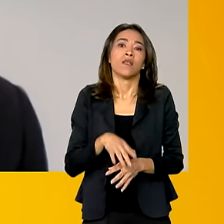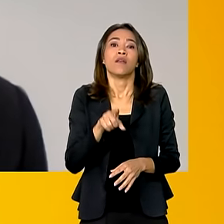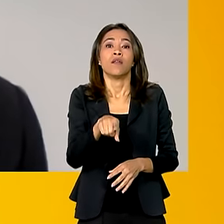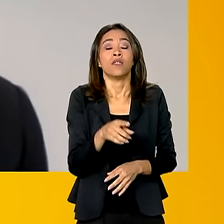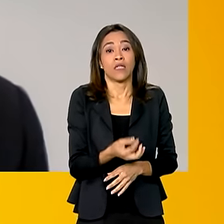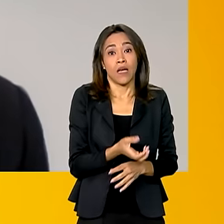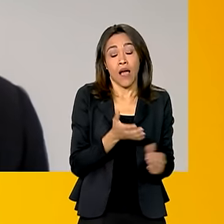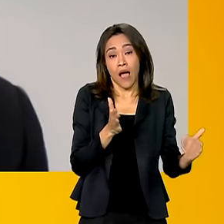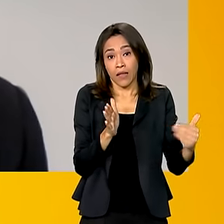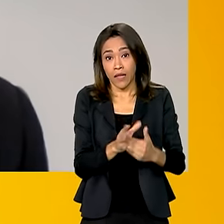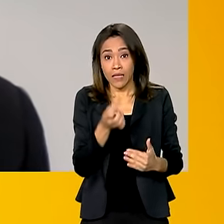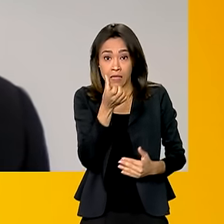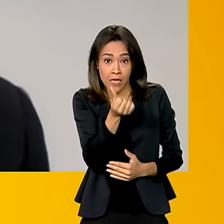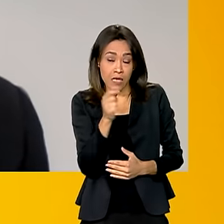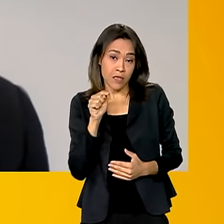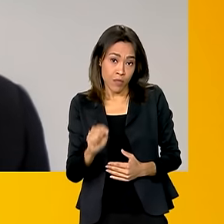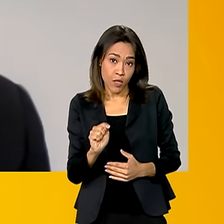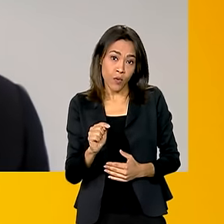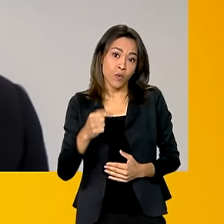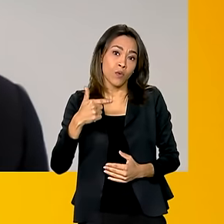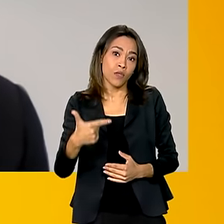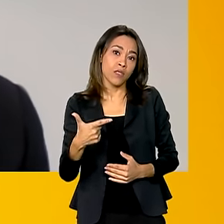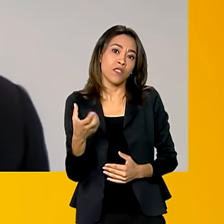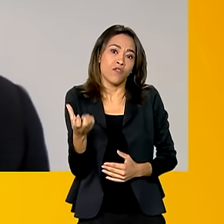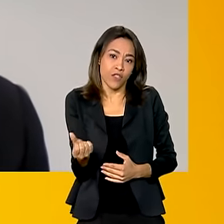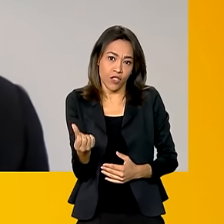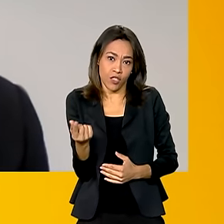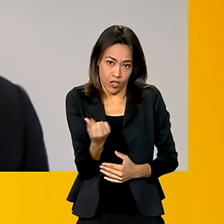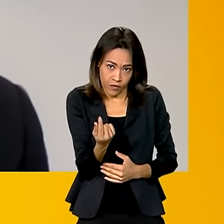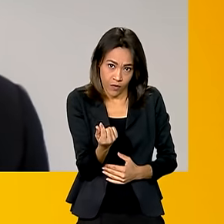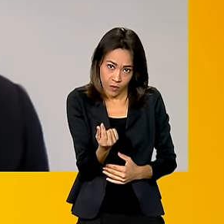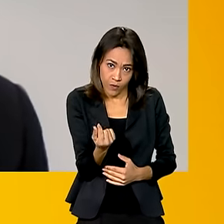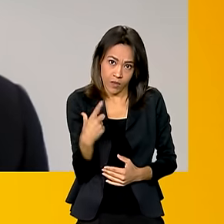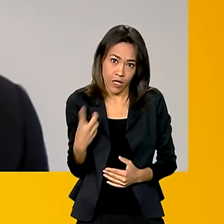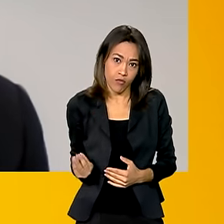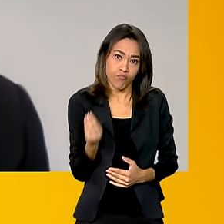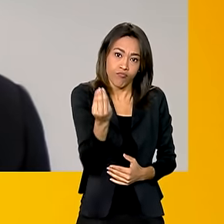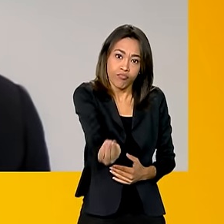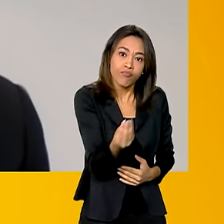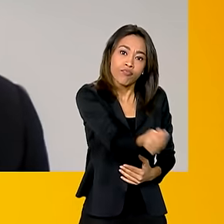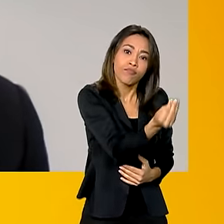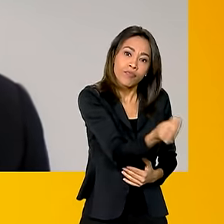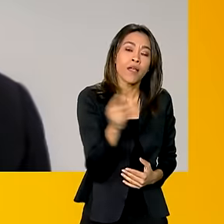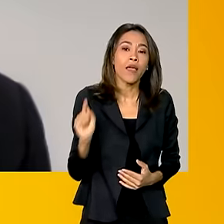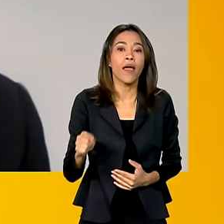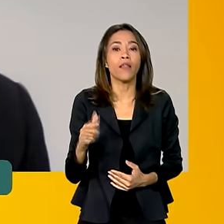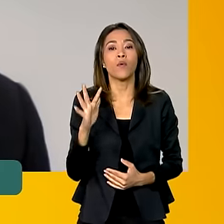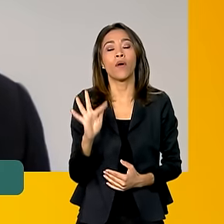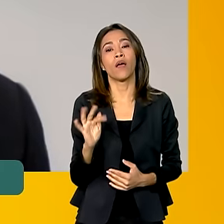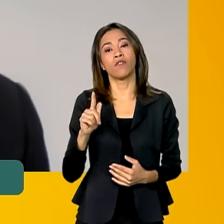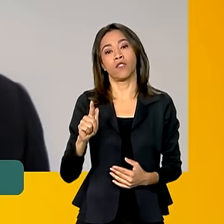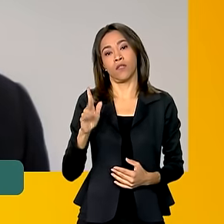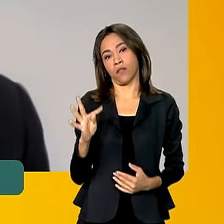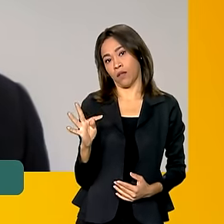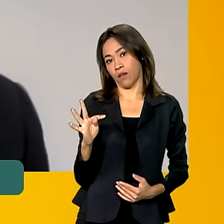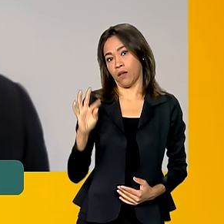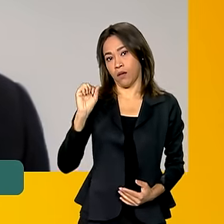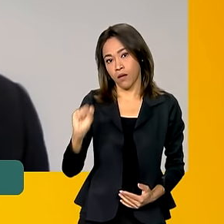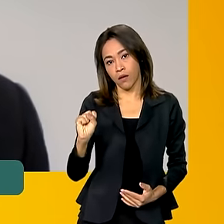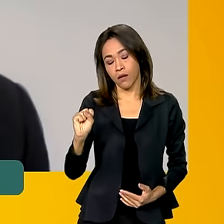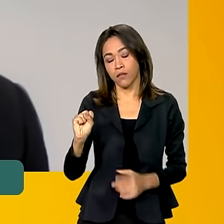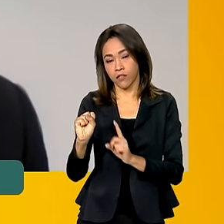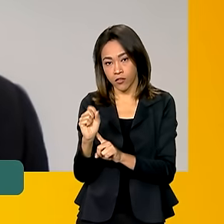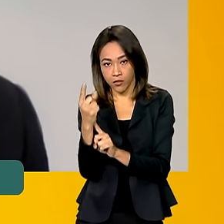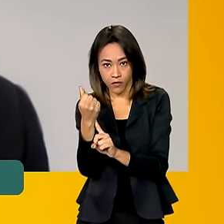até 6.220 por conta. É uma jornada pelo APP do Fundo de Garantia, é uma